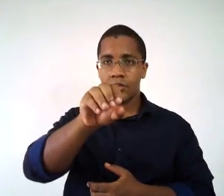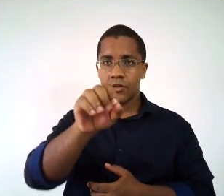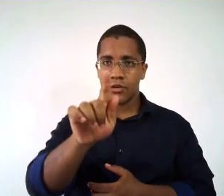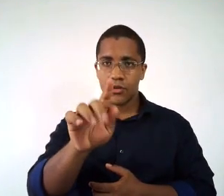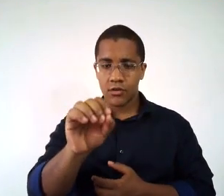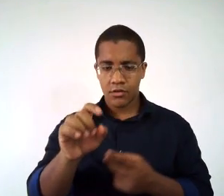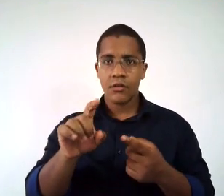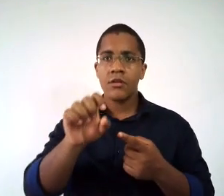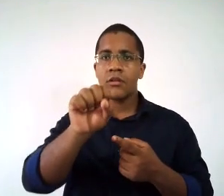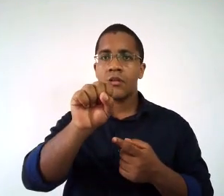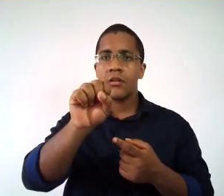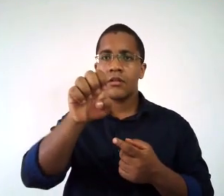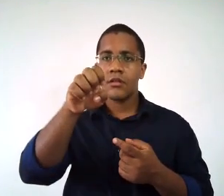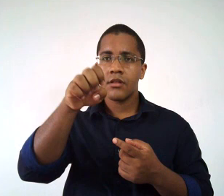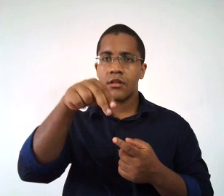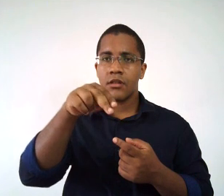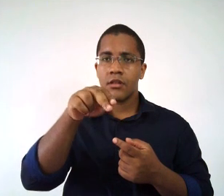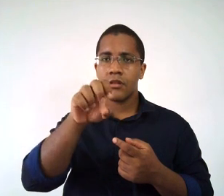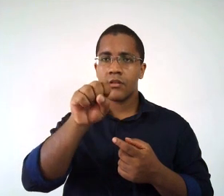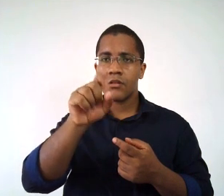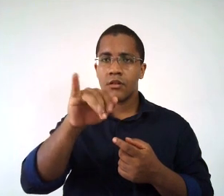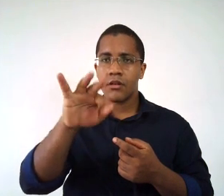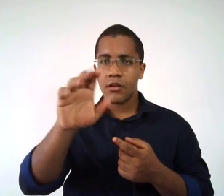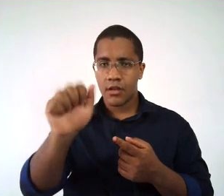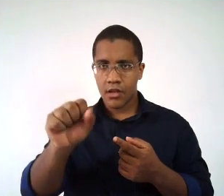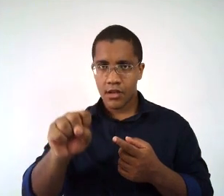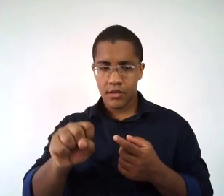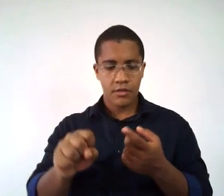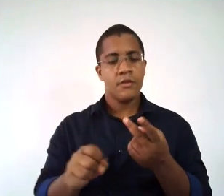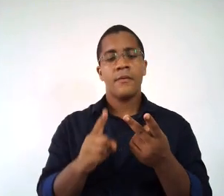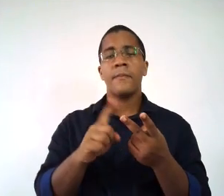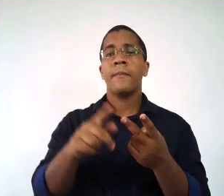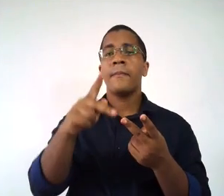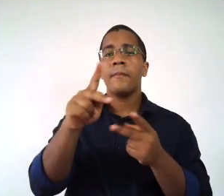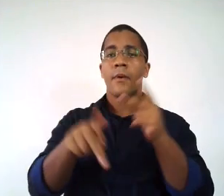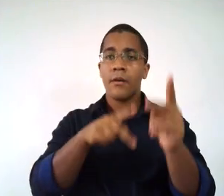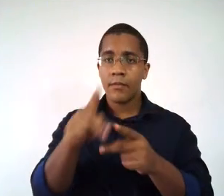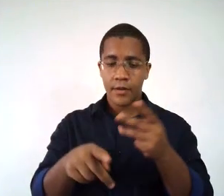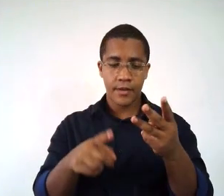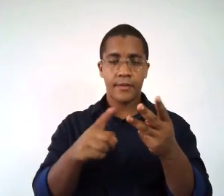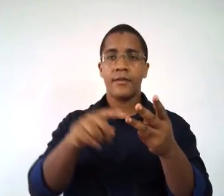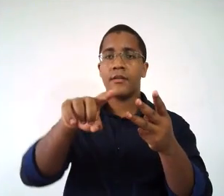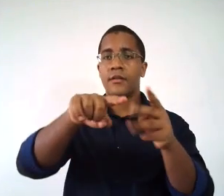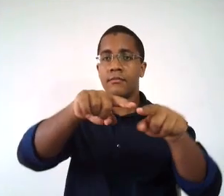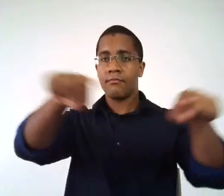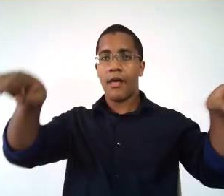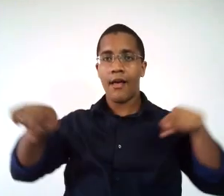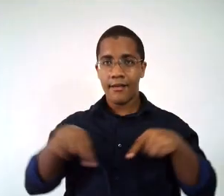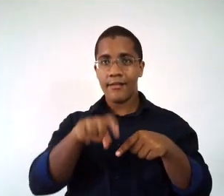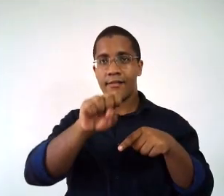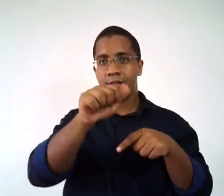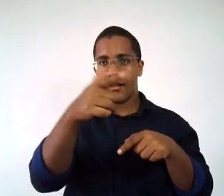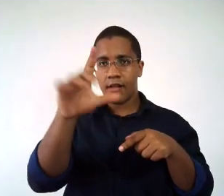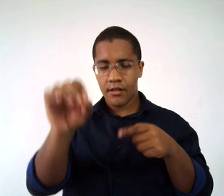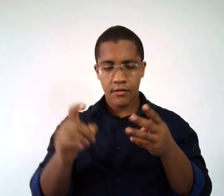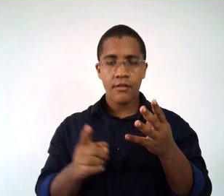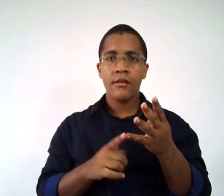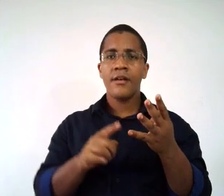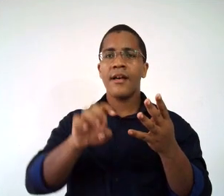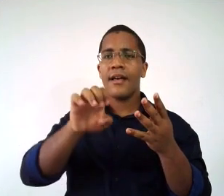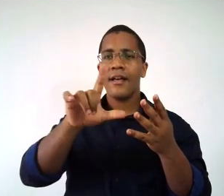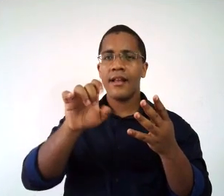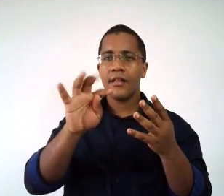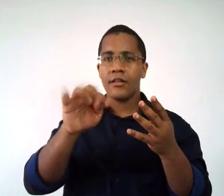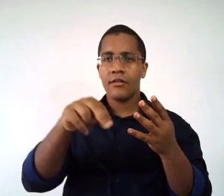sensoriais, jogos populares, jogos de salão, jogos eletrônicos, jogos